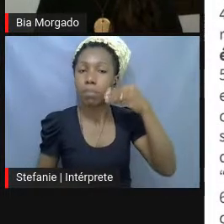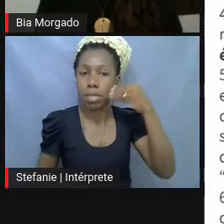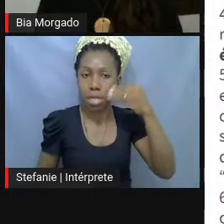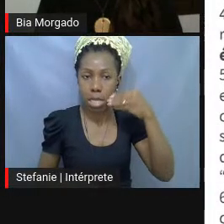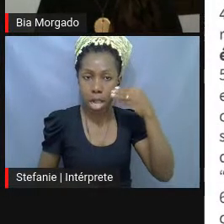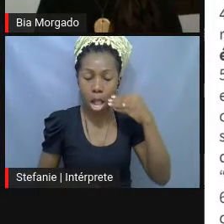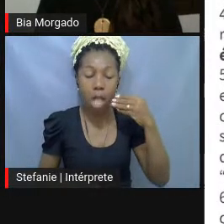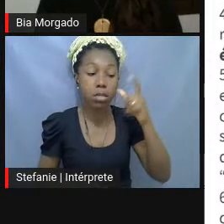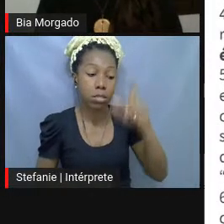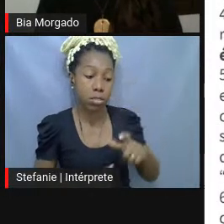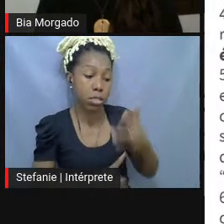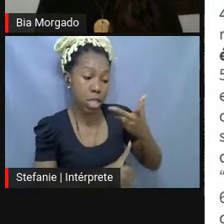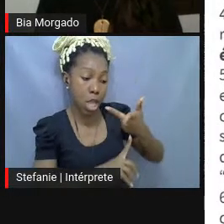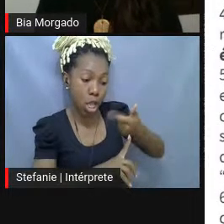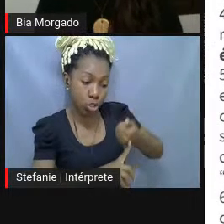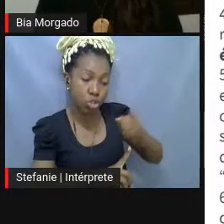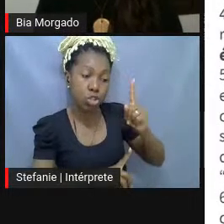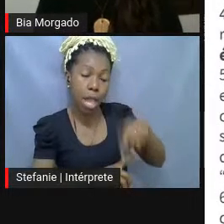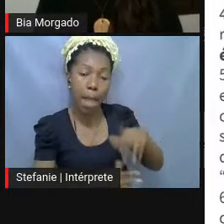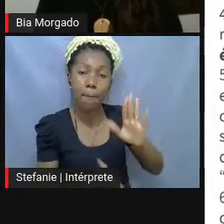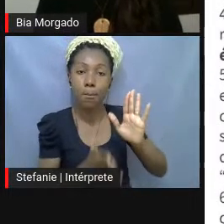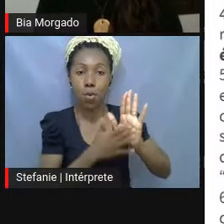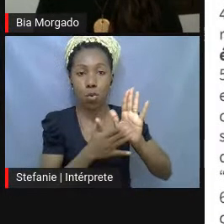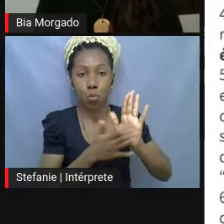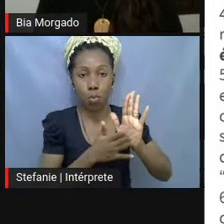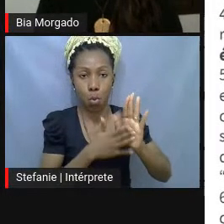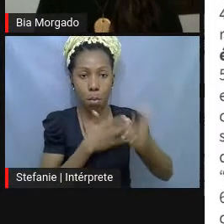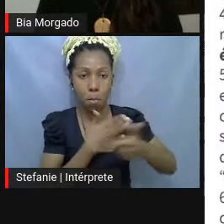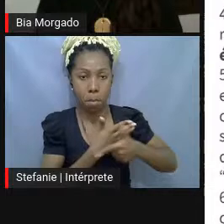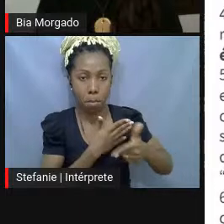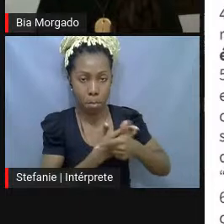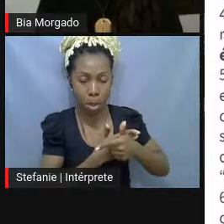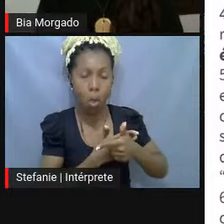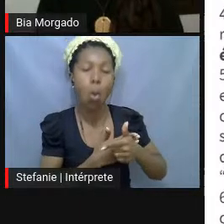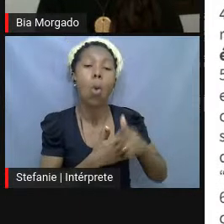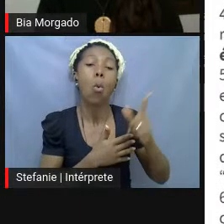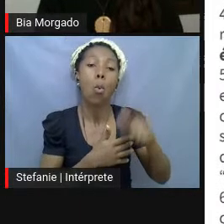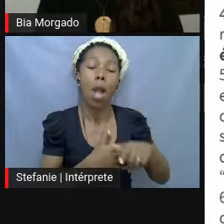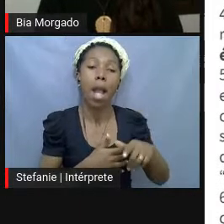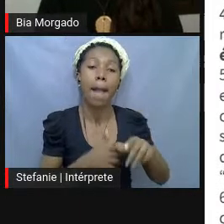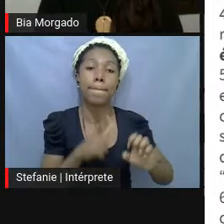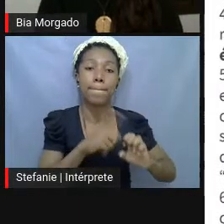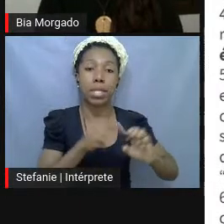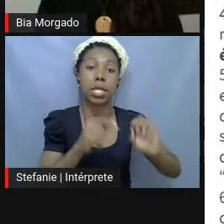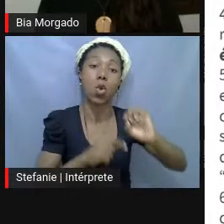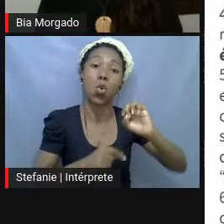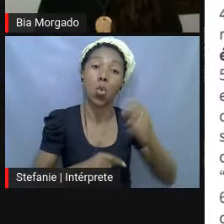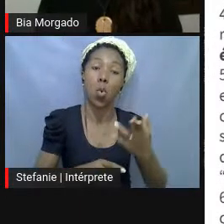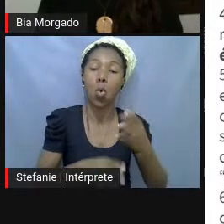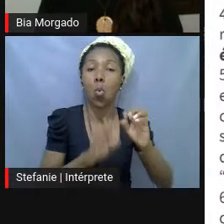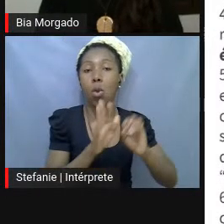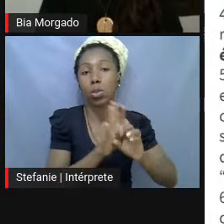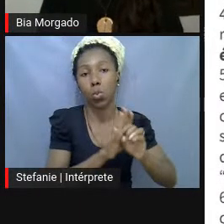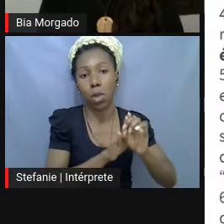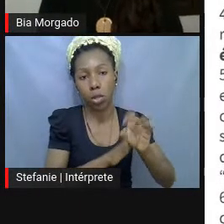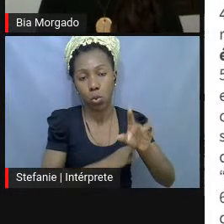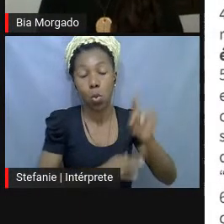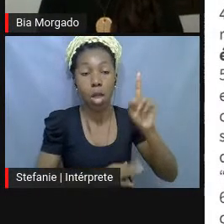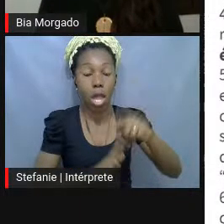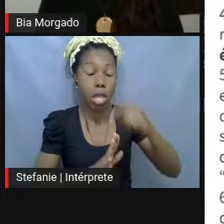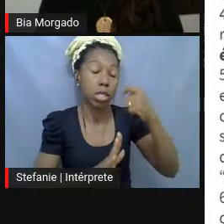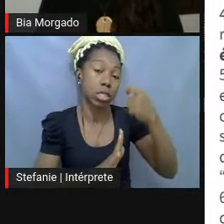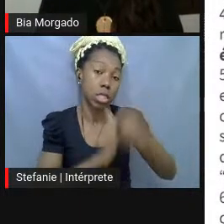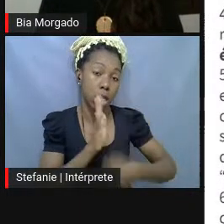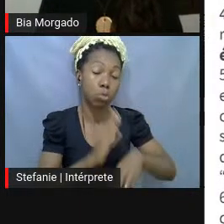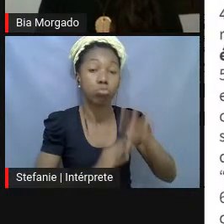assume o papel de proposicionista ou empresário ou mesmo educador. Eu achei esse trecho legal, já que a gente está aqui